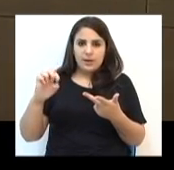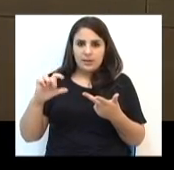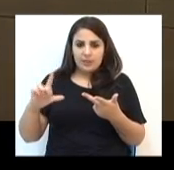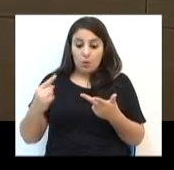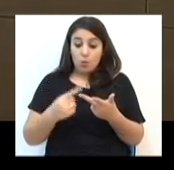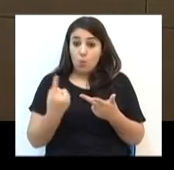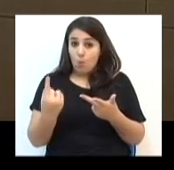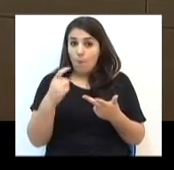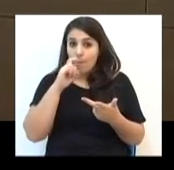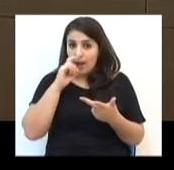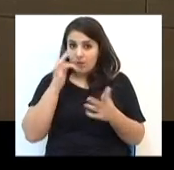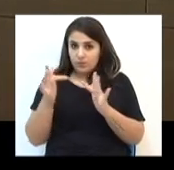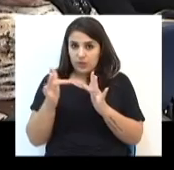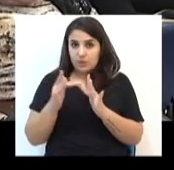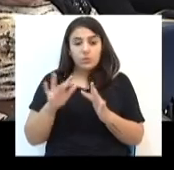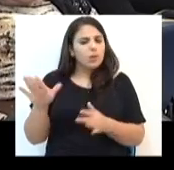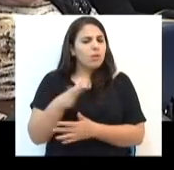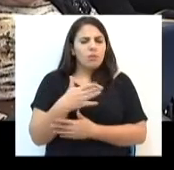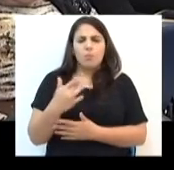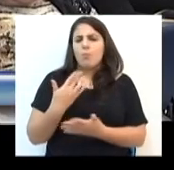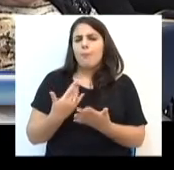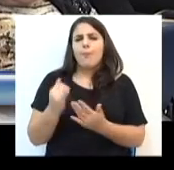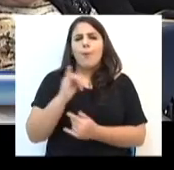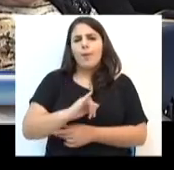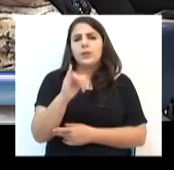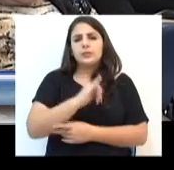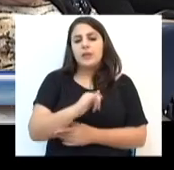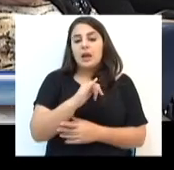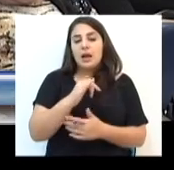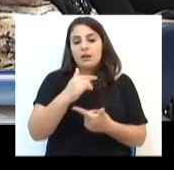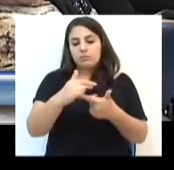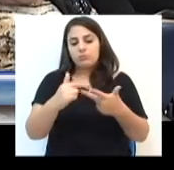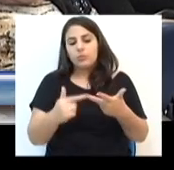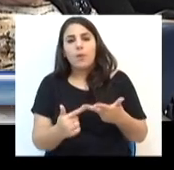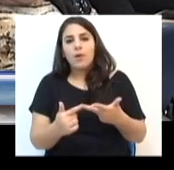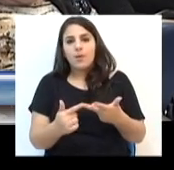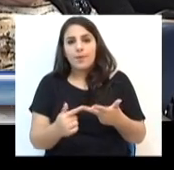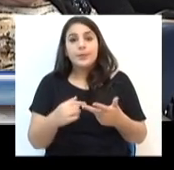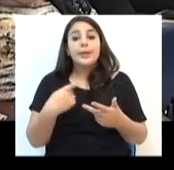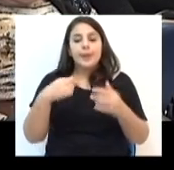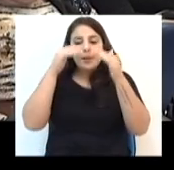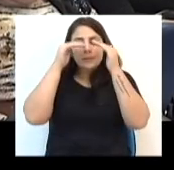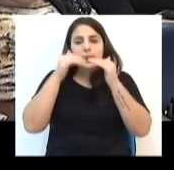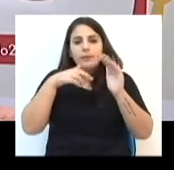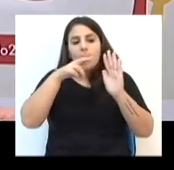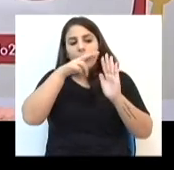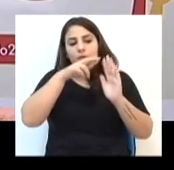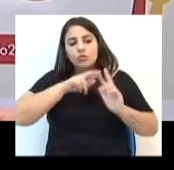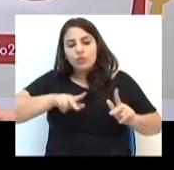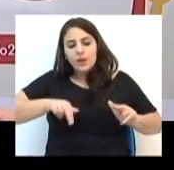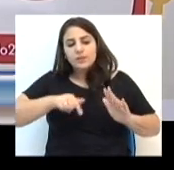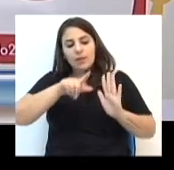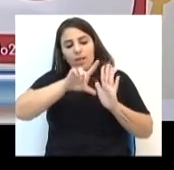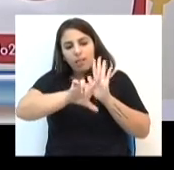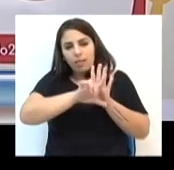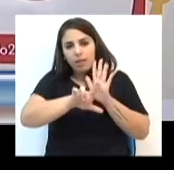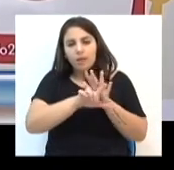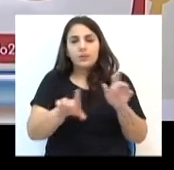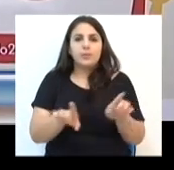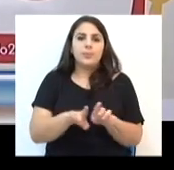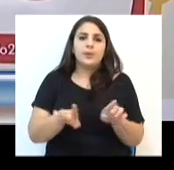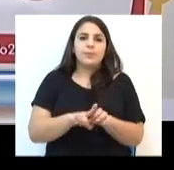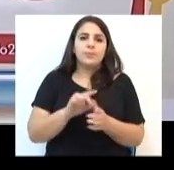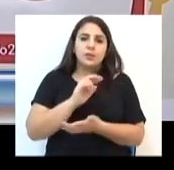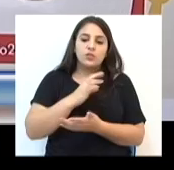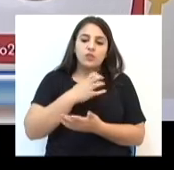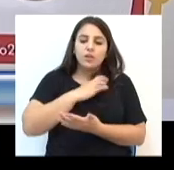independentemente da formação, todos devem respeitar as diferenças e as leis. Formas diferentes de constituição